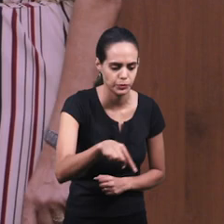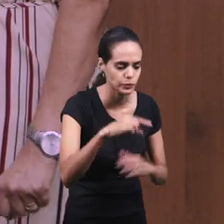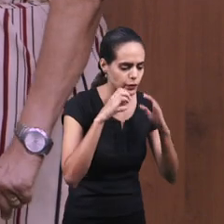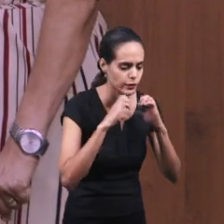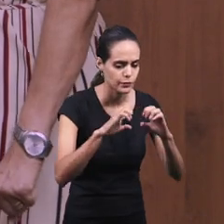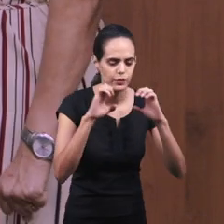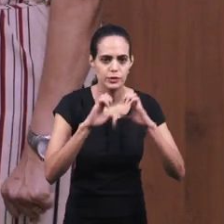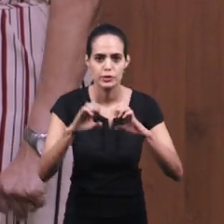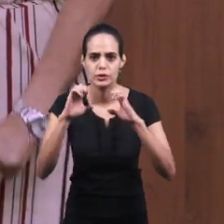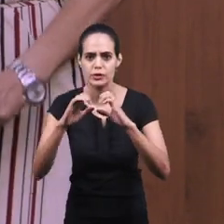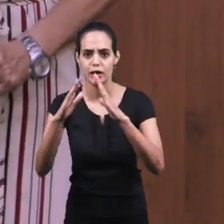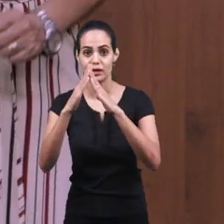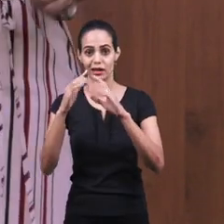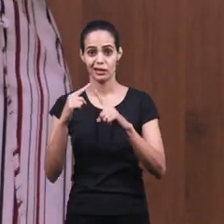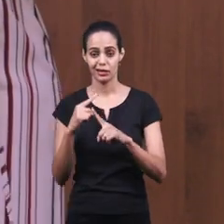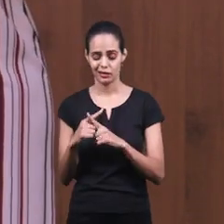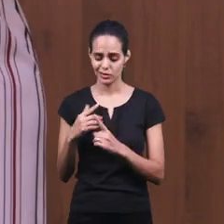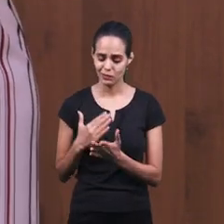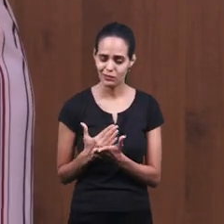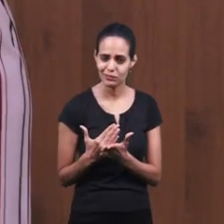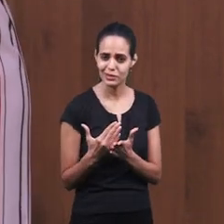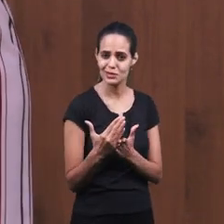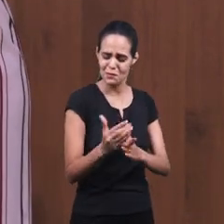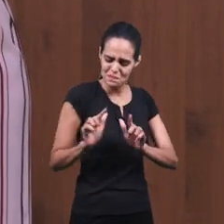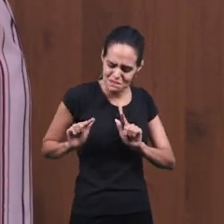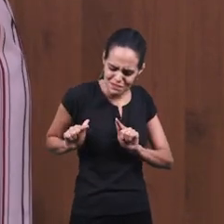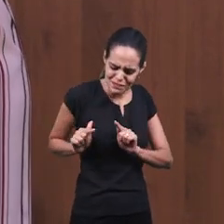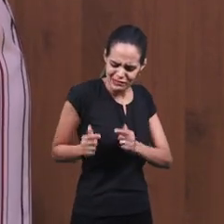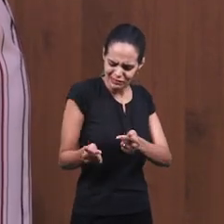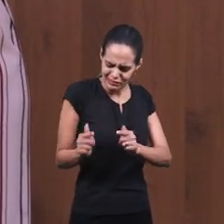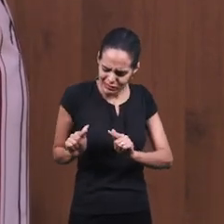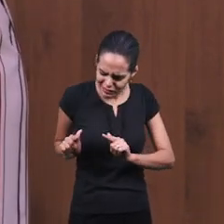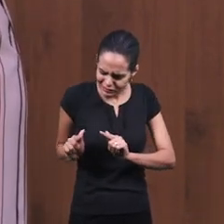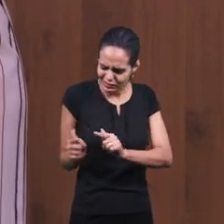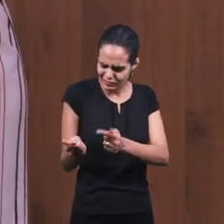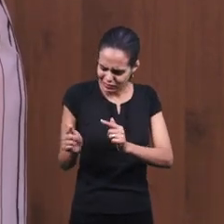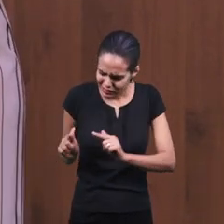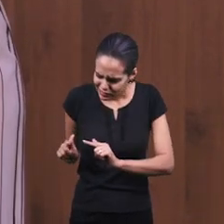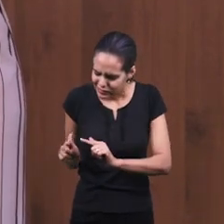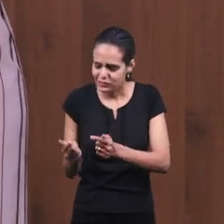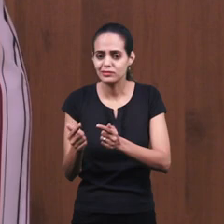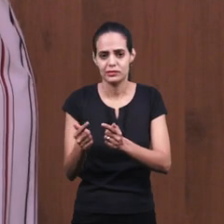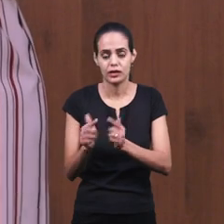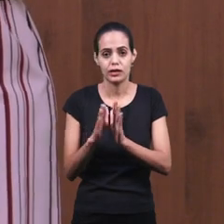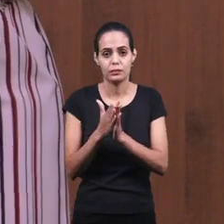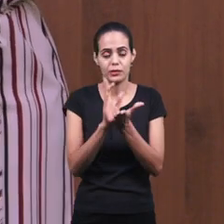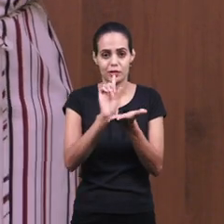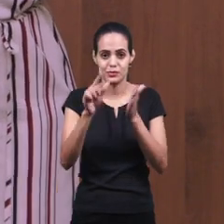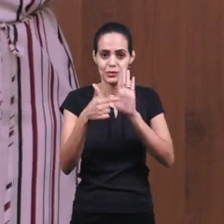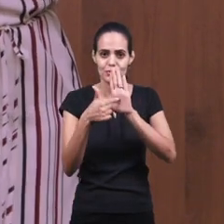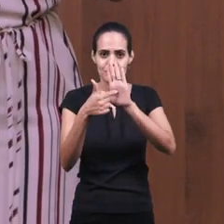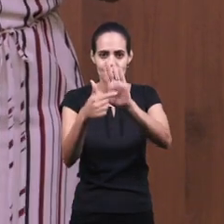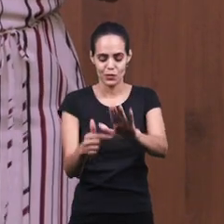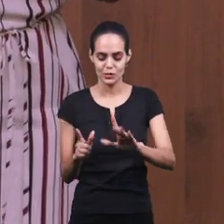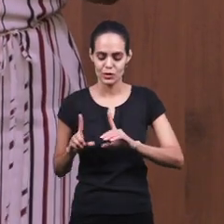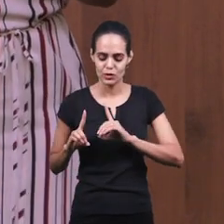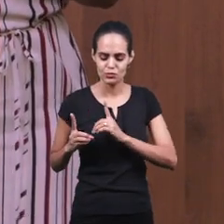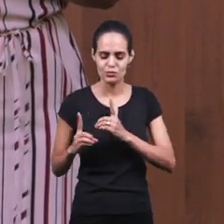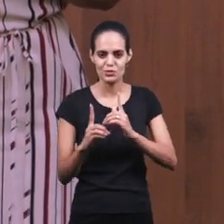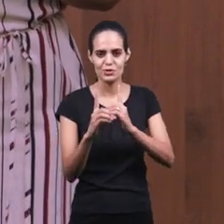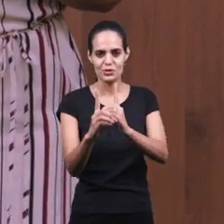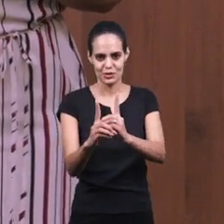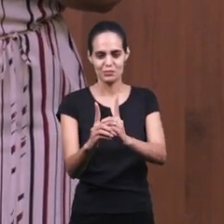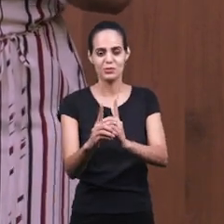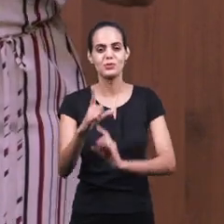igreja passou a ser perseguida Então a Bíblia nos conta Que os discípulos estavam cheios do